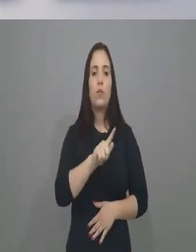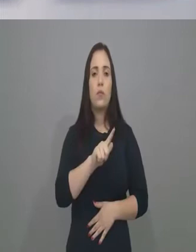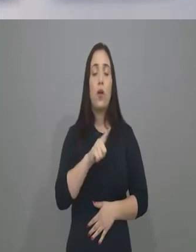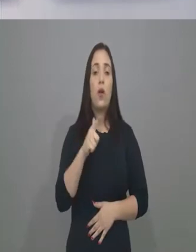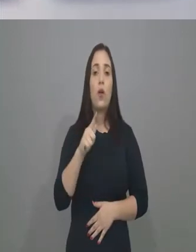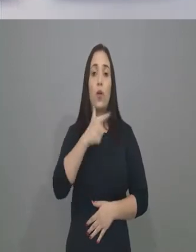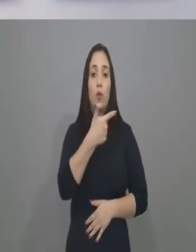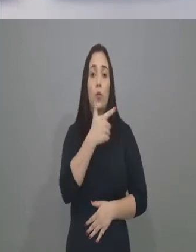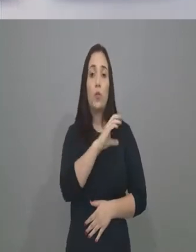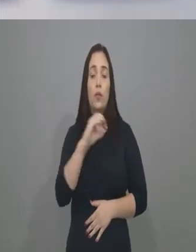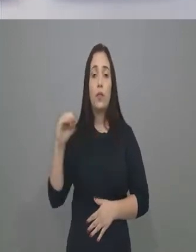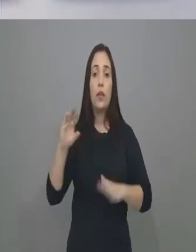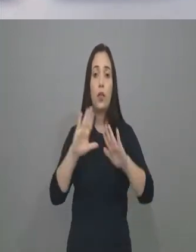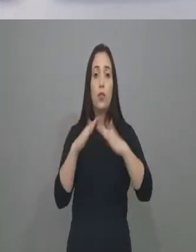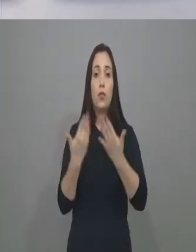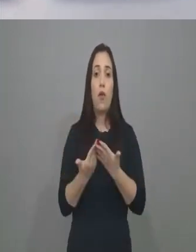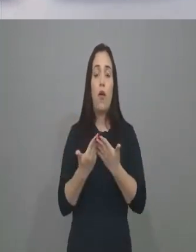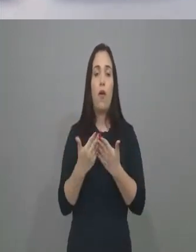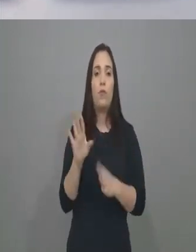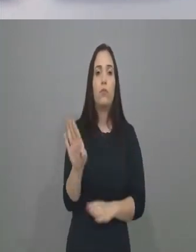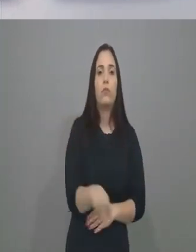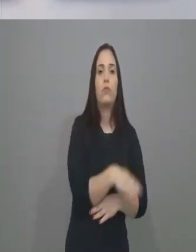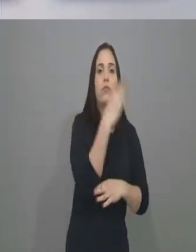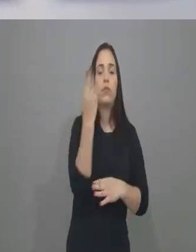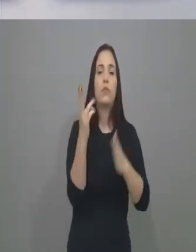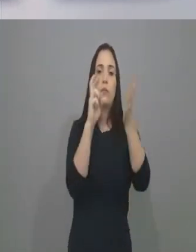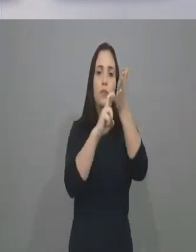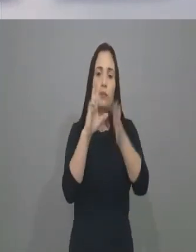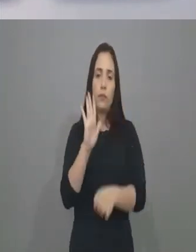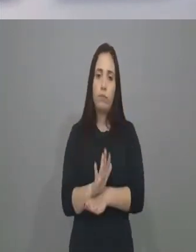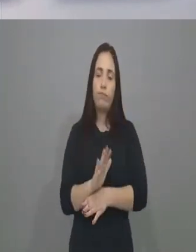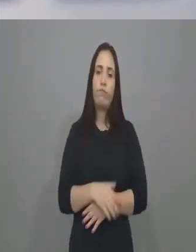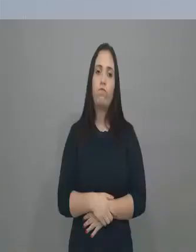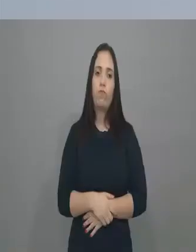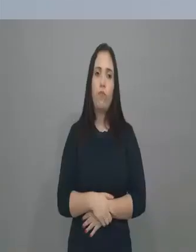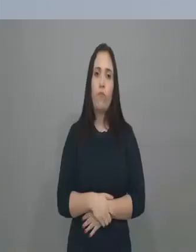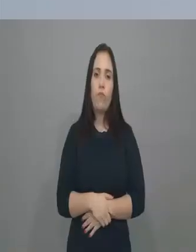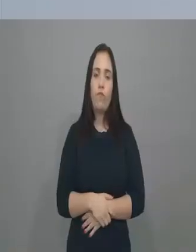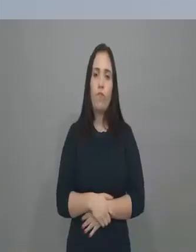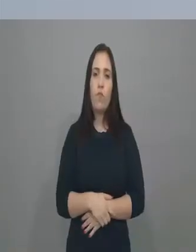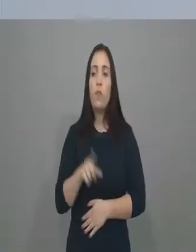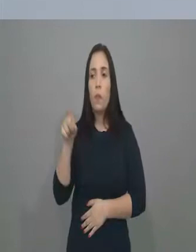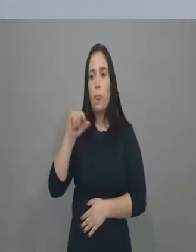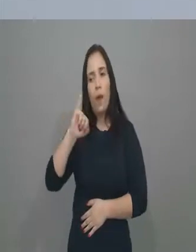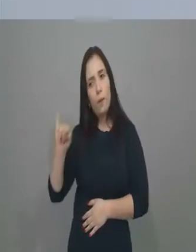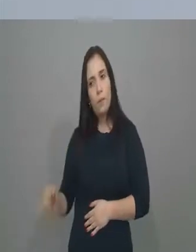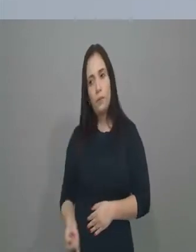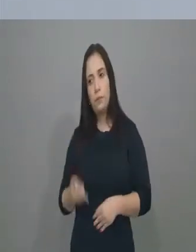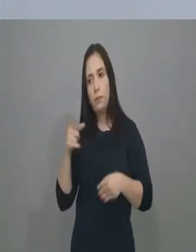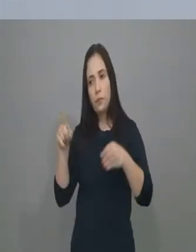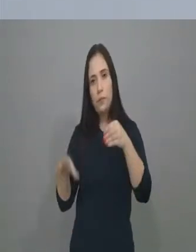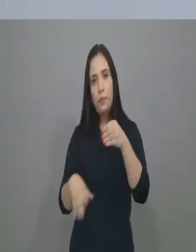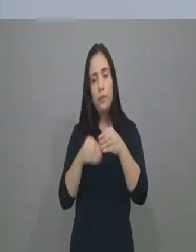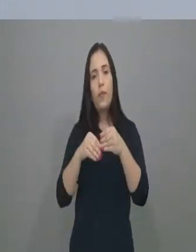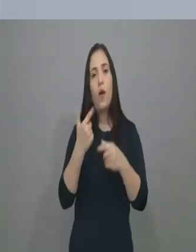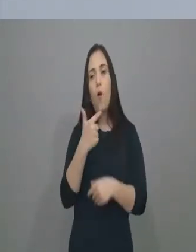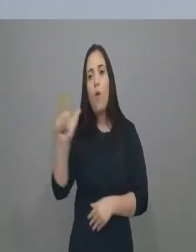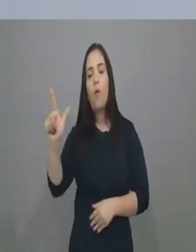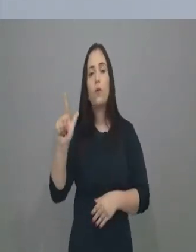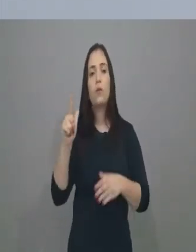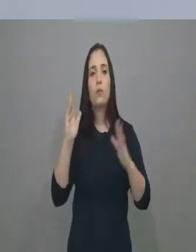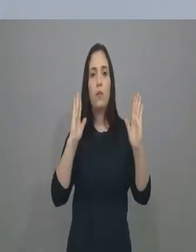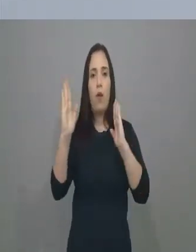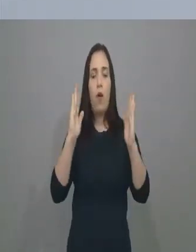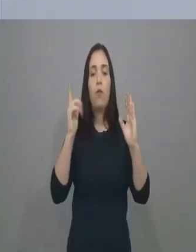Agora não, tem mais de 200 escolas de tempo integral, inclusive as escolas profissionalizantes. Eu vou pegar esse gancho aí, a gente discutiu